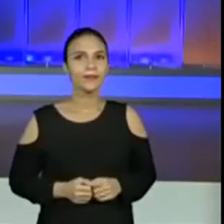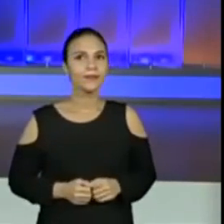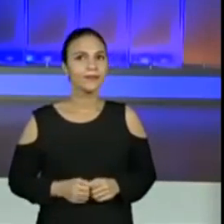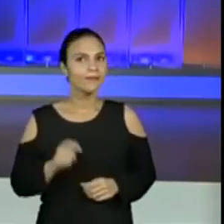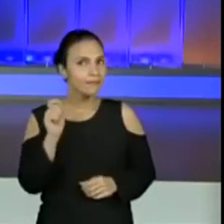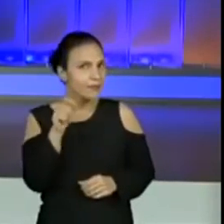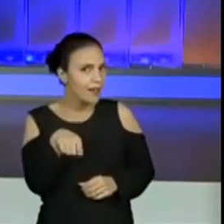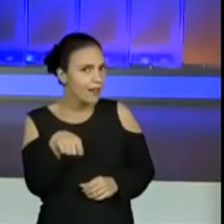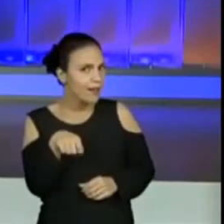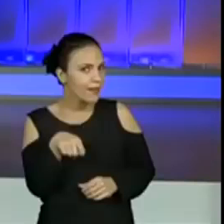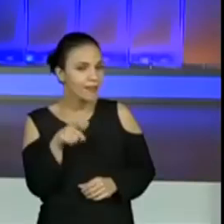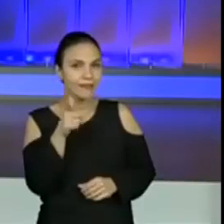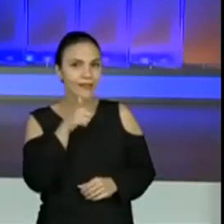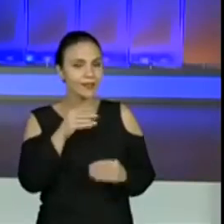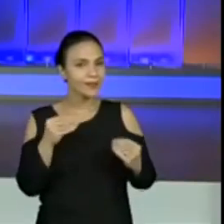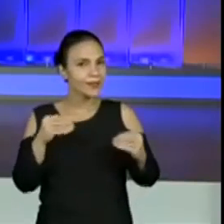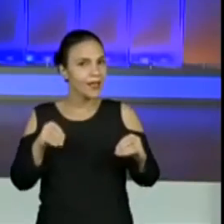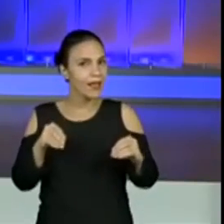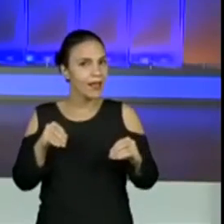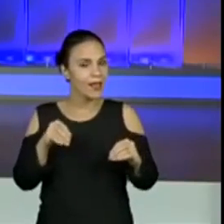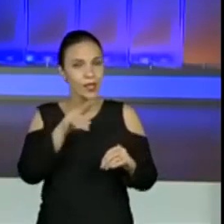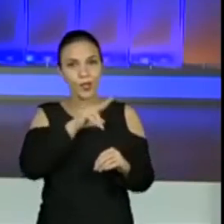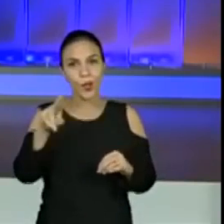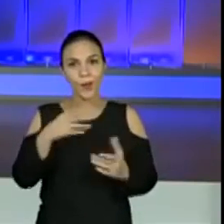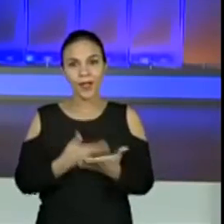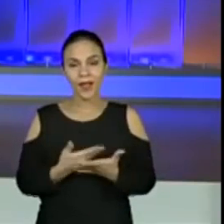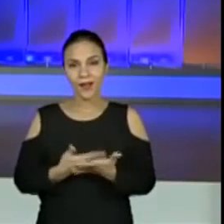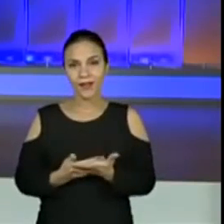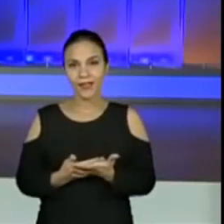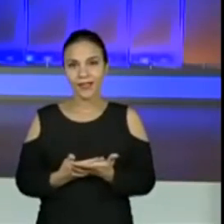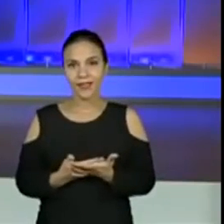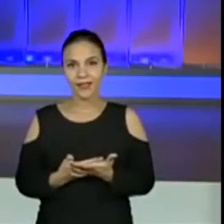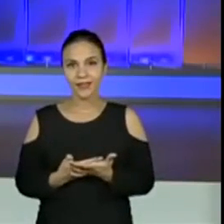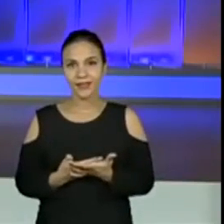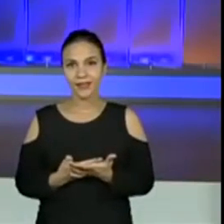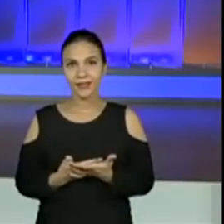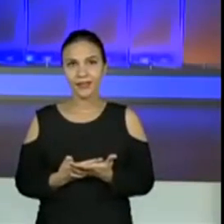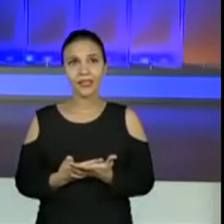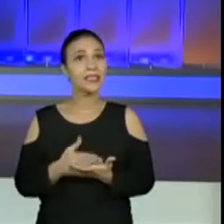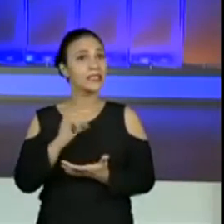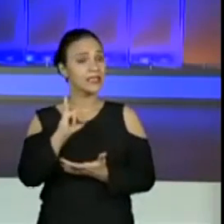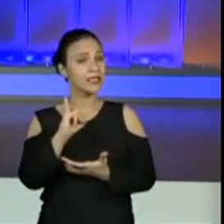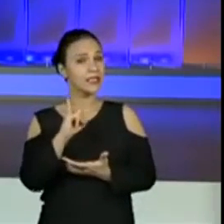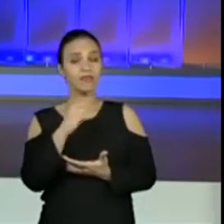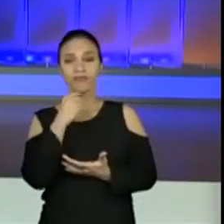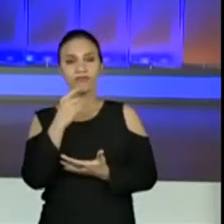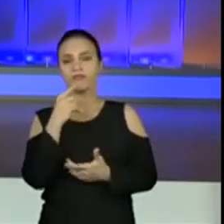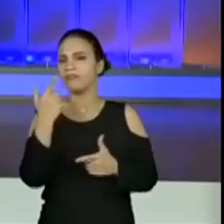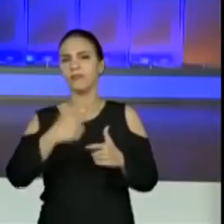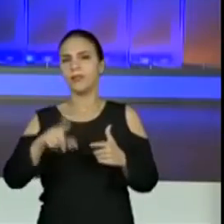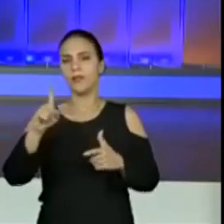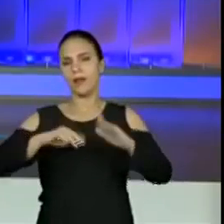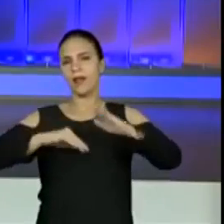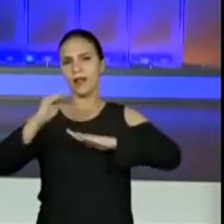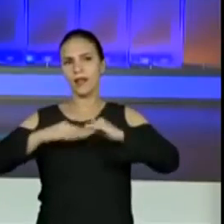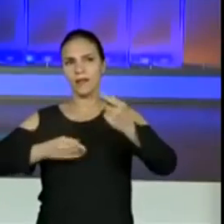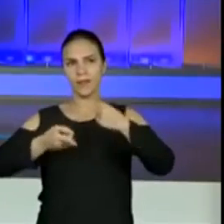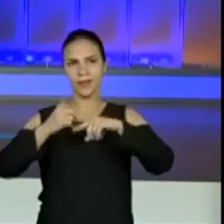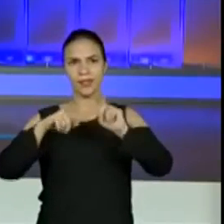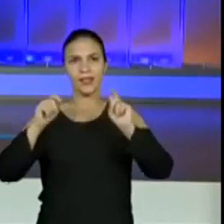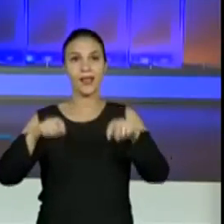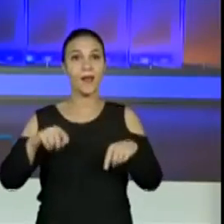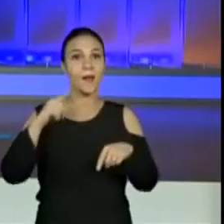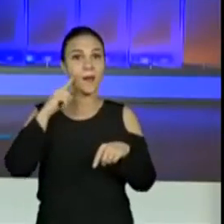Será que ele consegue colocar o nome da nossa aula aqui embaixo hoje? Se ele não conseguir, não tem problema, aqui na habilidade aparece. Vamos lá?